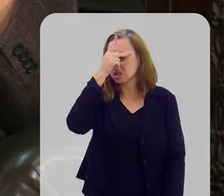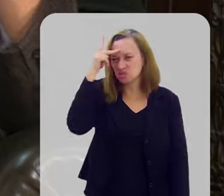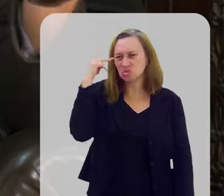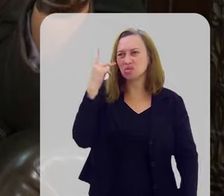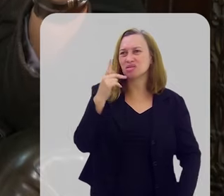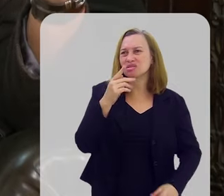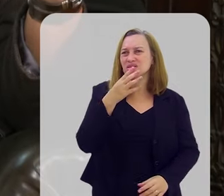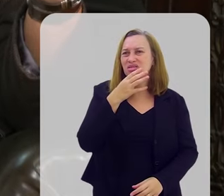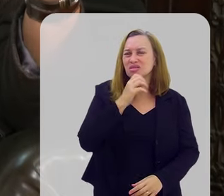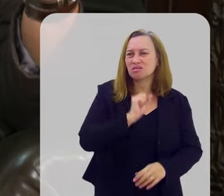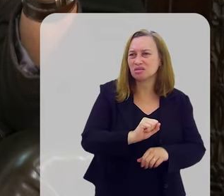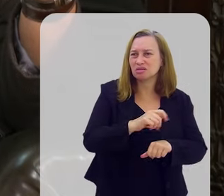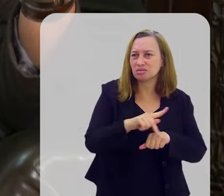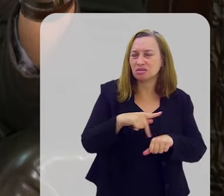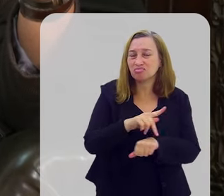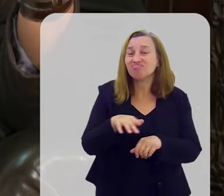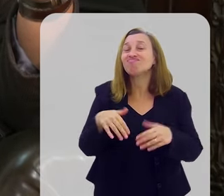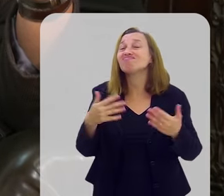E aí?